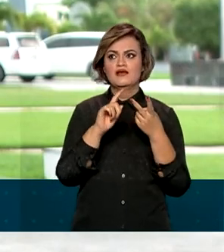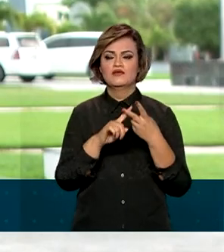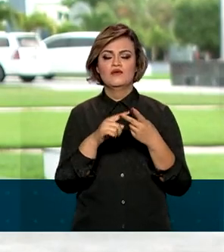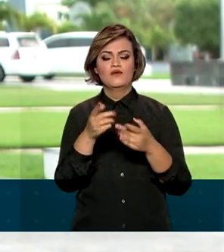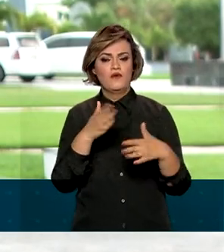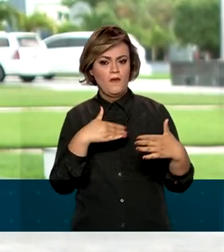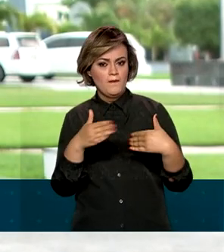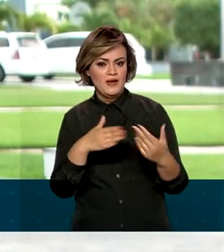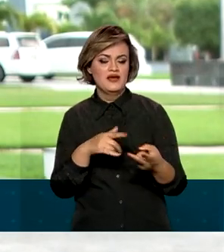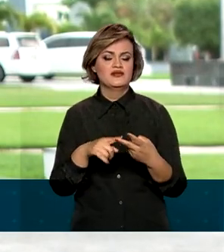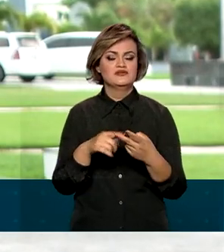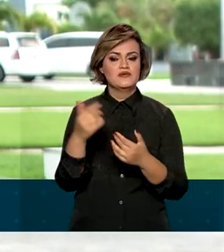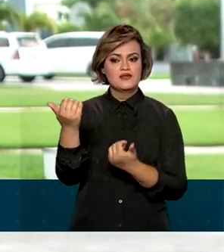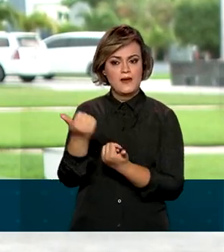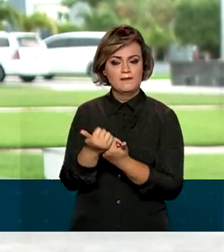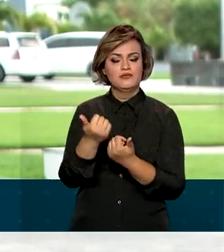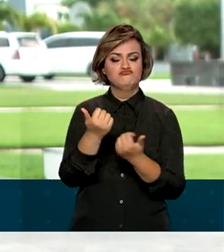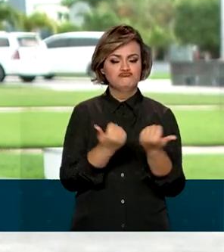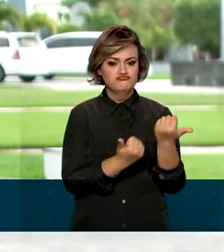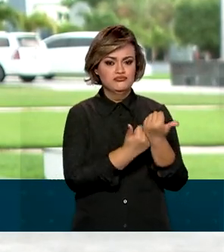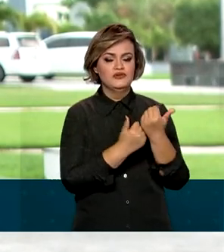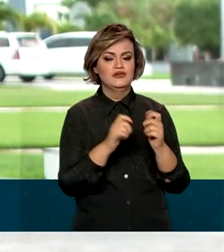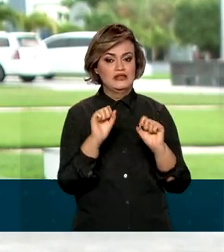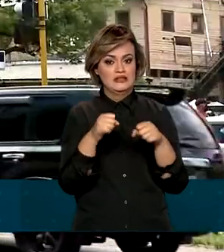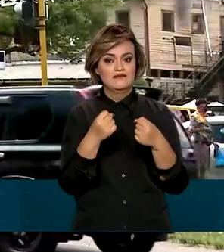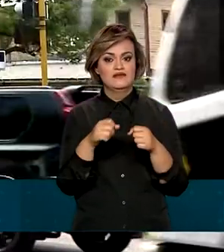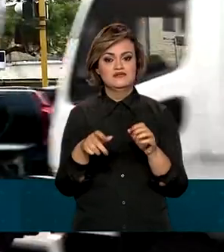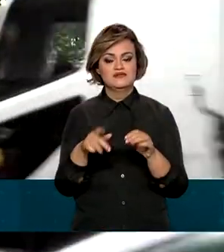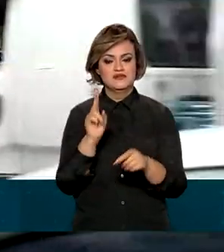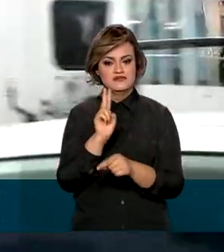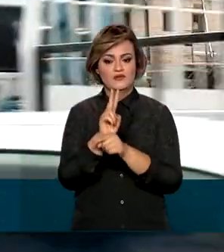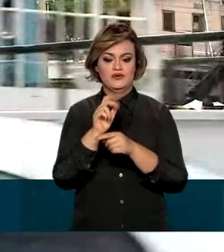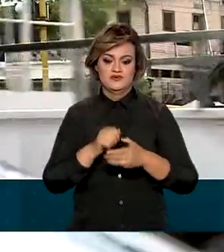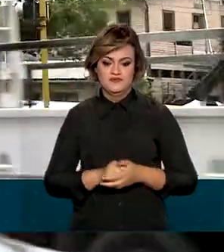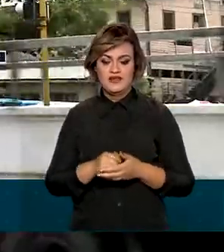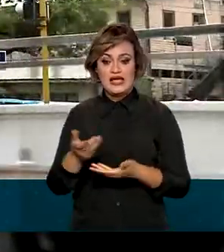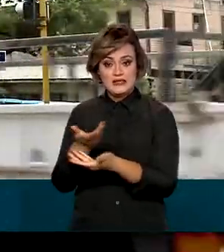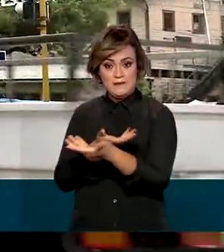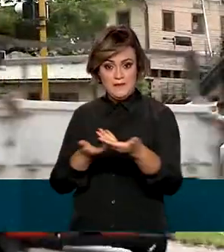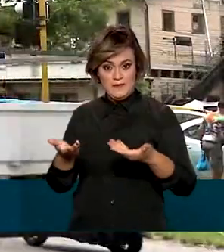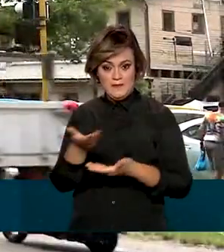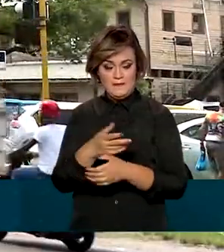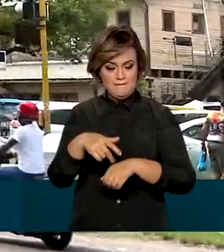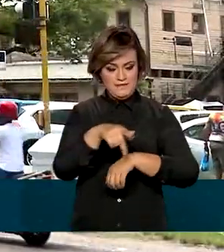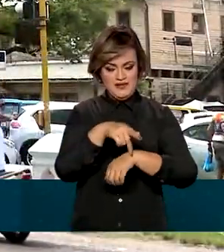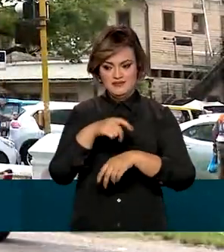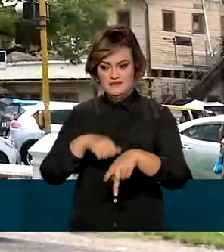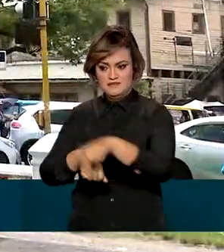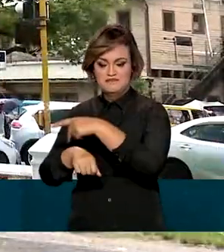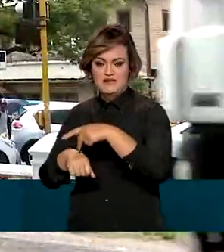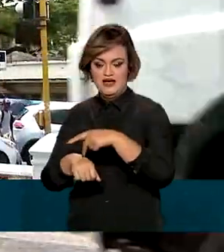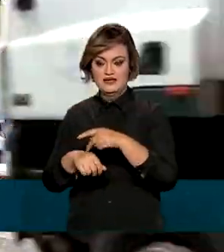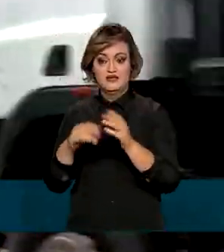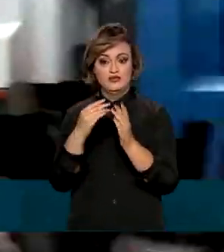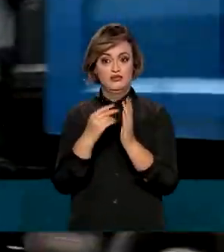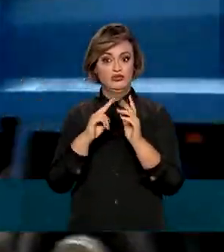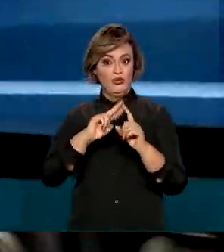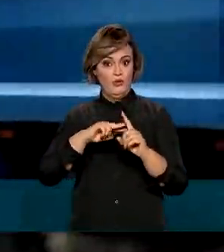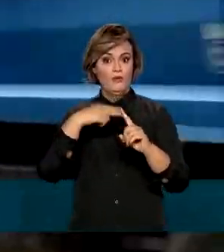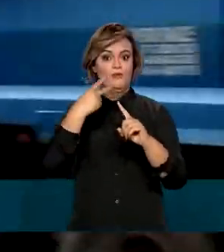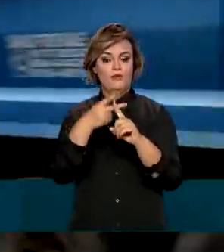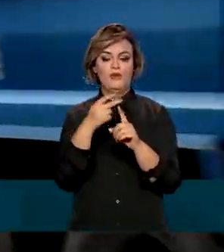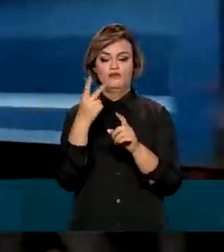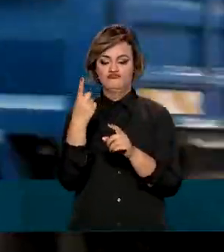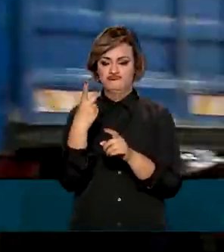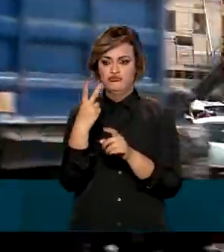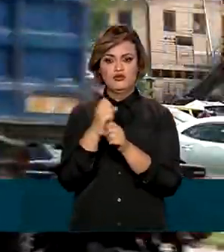comércio e cooperação em defesa e segurança. O intercâmbio comercial entre os dois países mais do que dobrou nos últimos